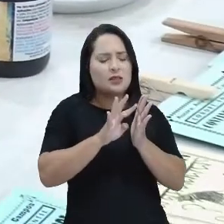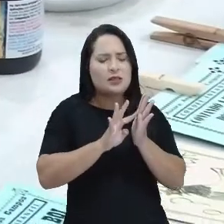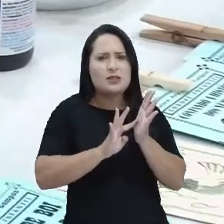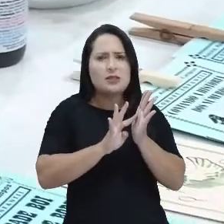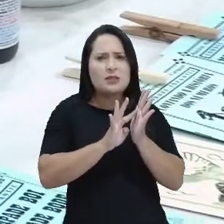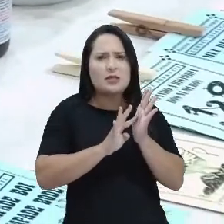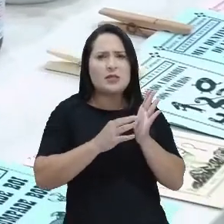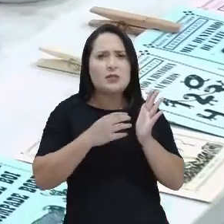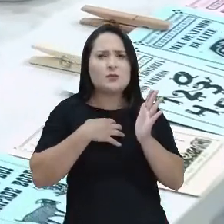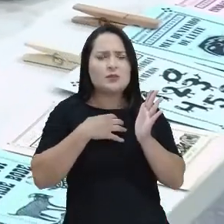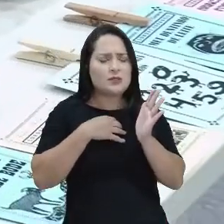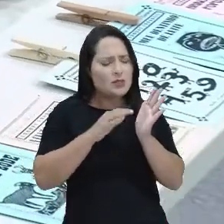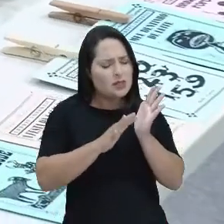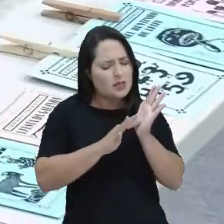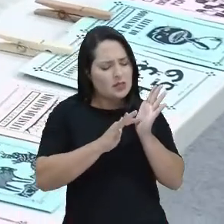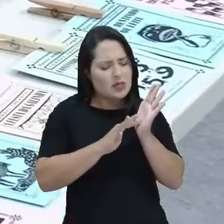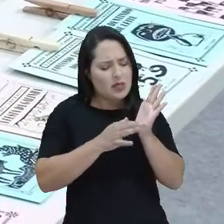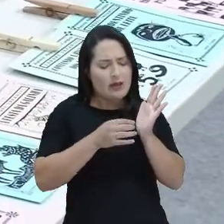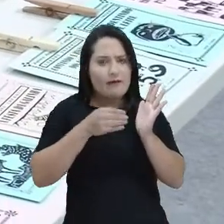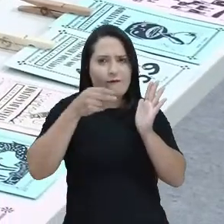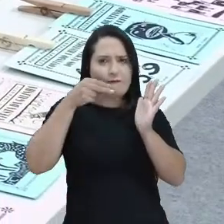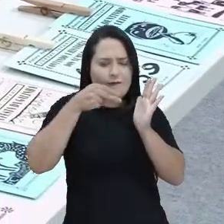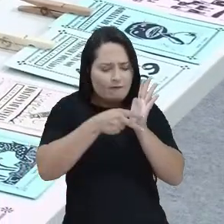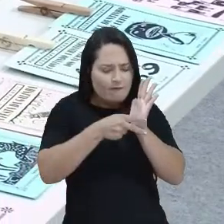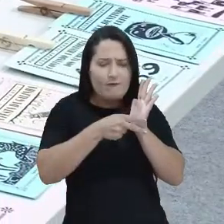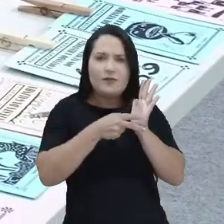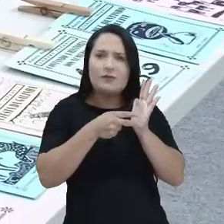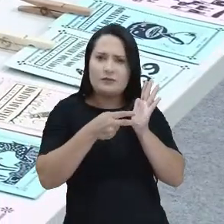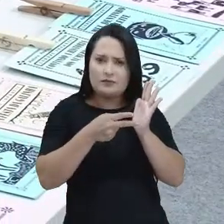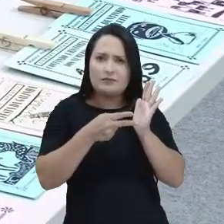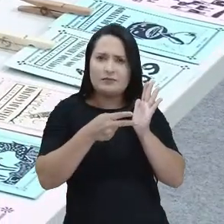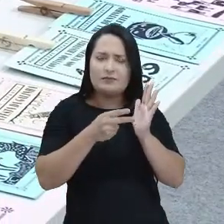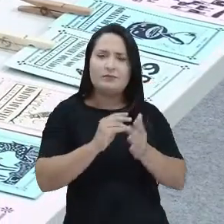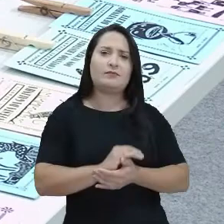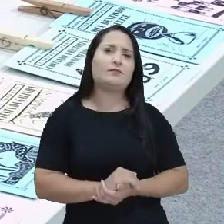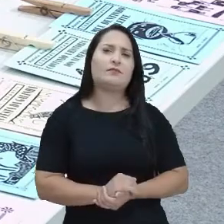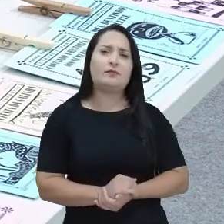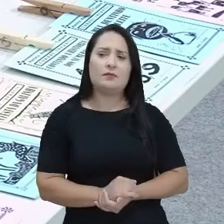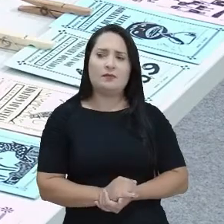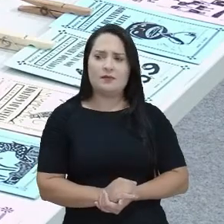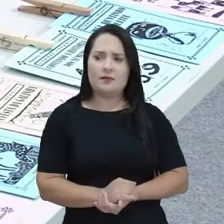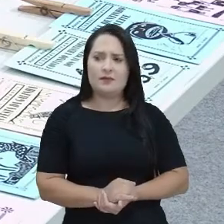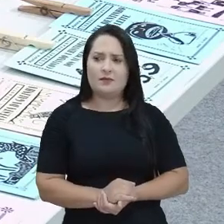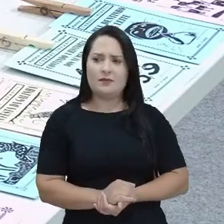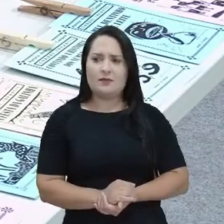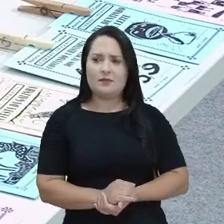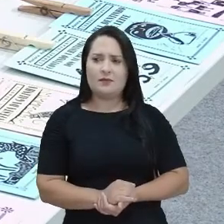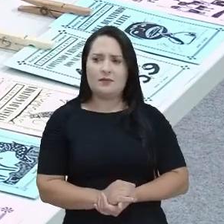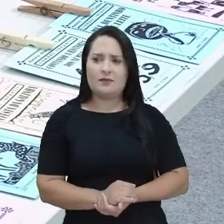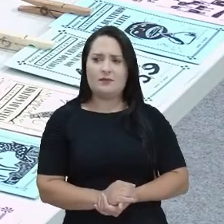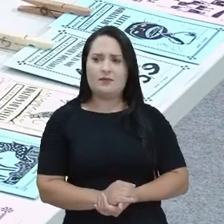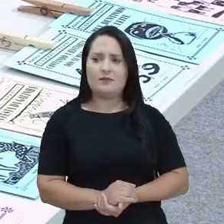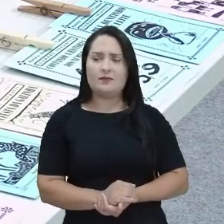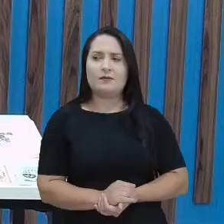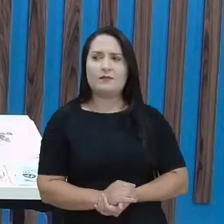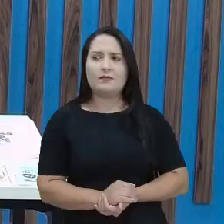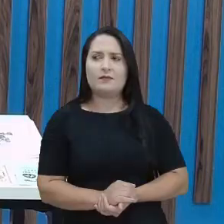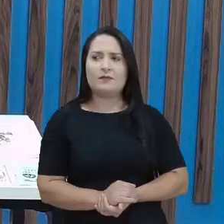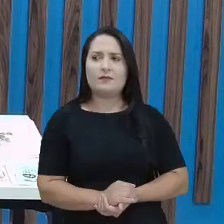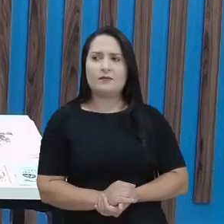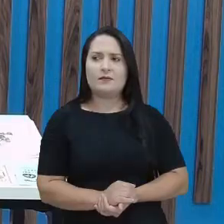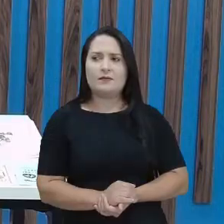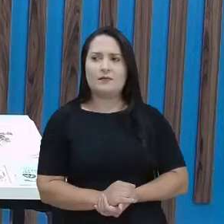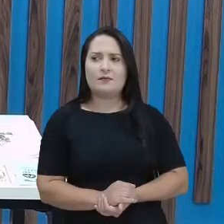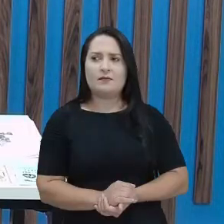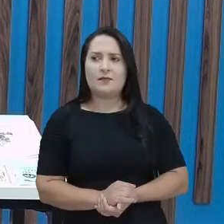sentir que afundou bastante, tá certo? No emborrachado. Olha só. Você tem que